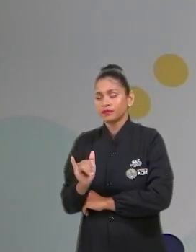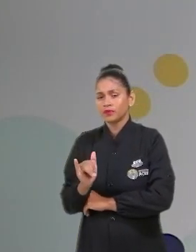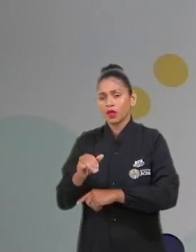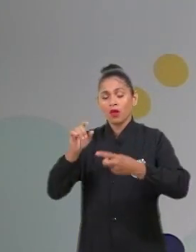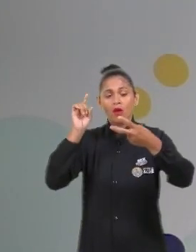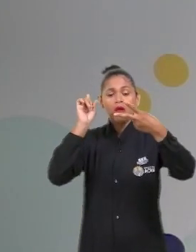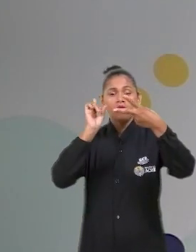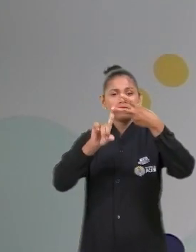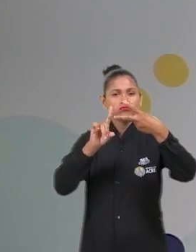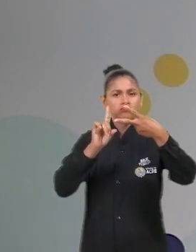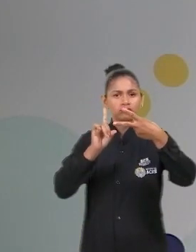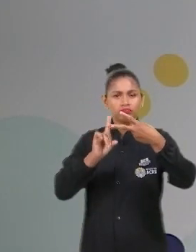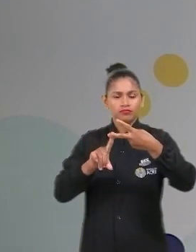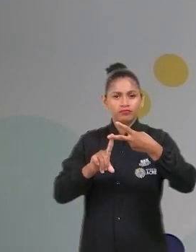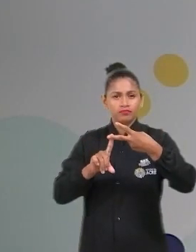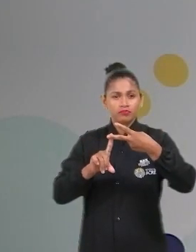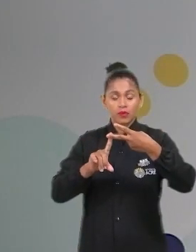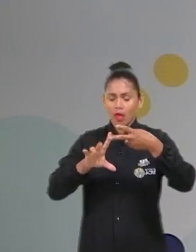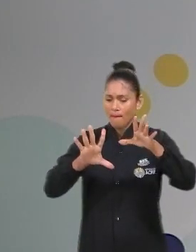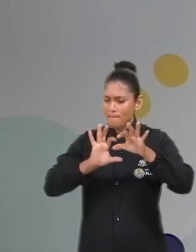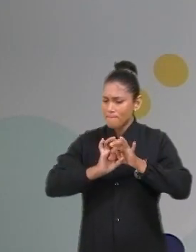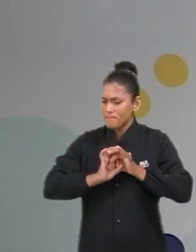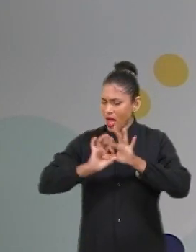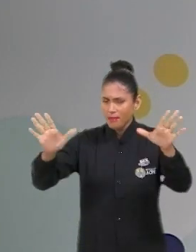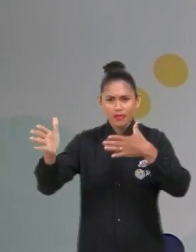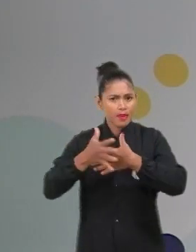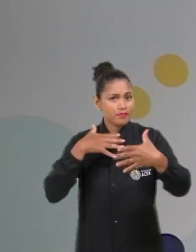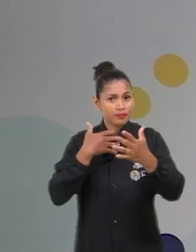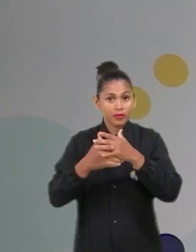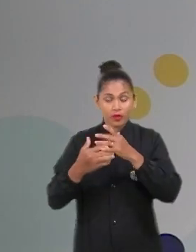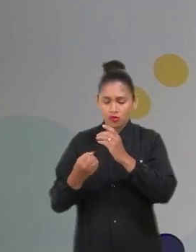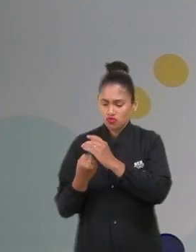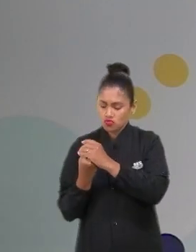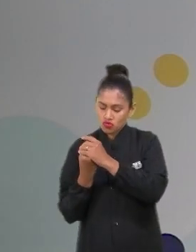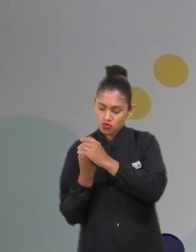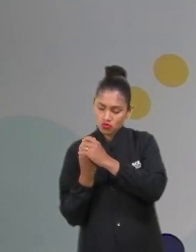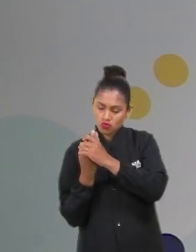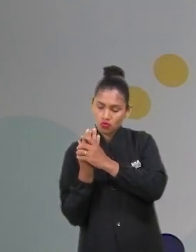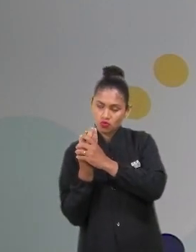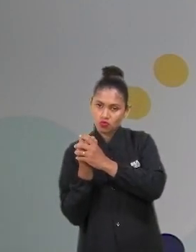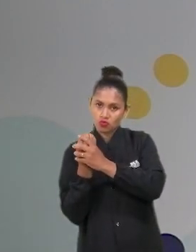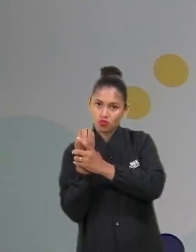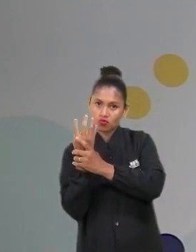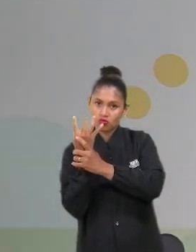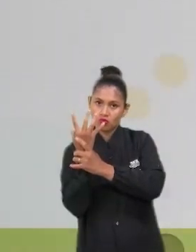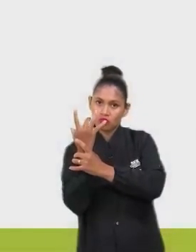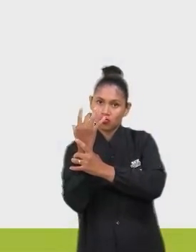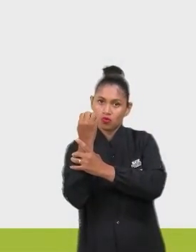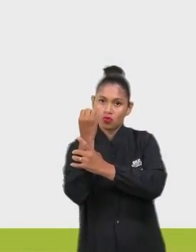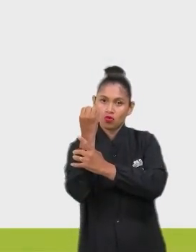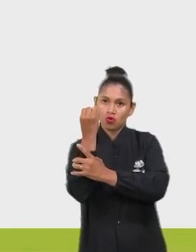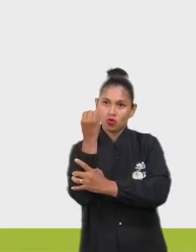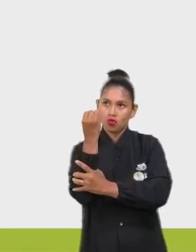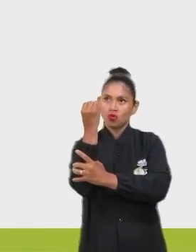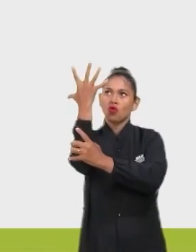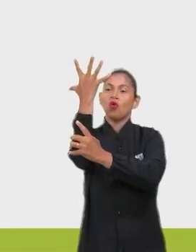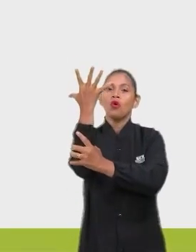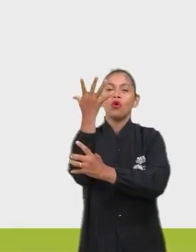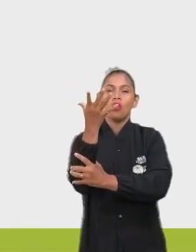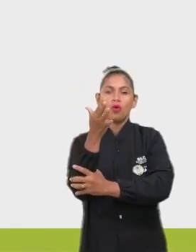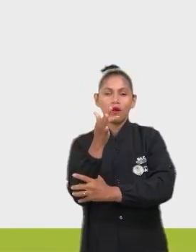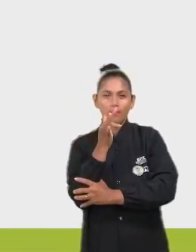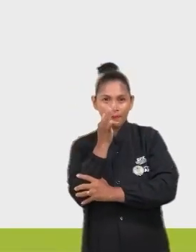Segundo, independente do que aconteça, cresça, desenvolva-se e floresça